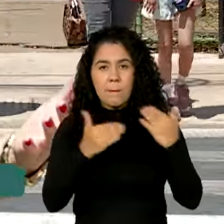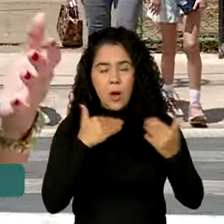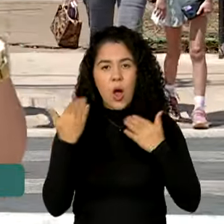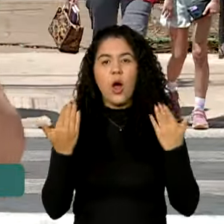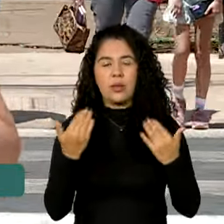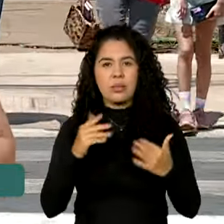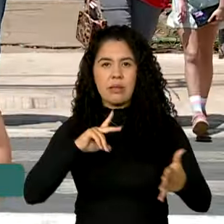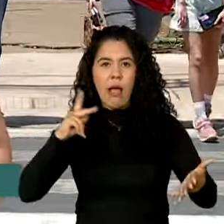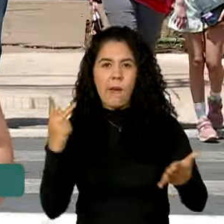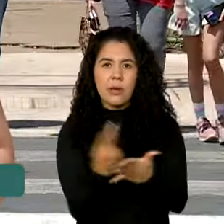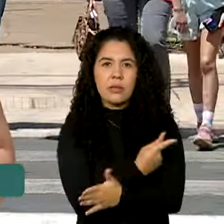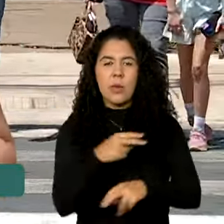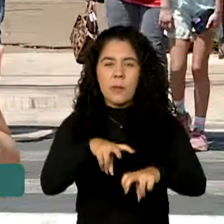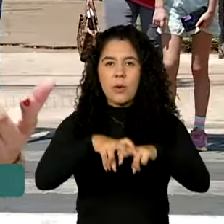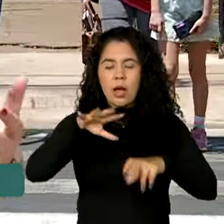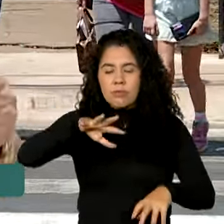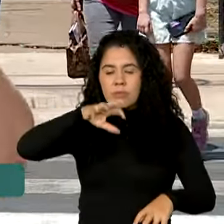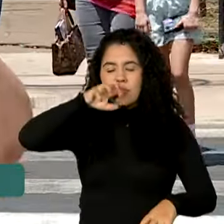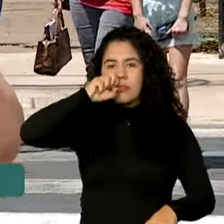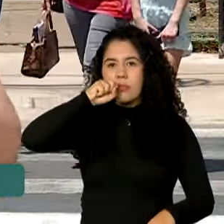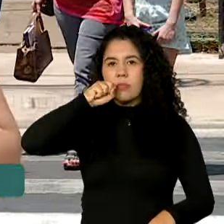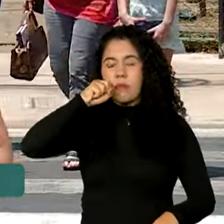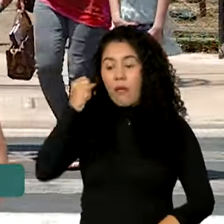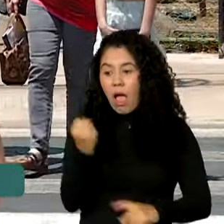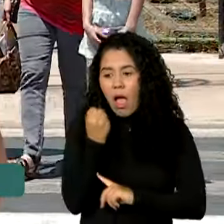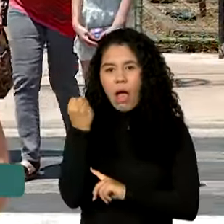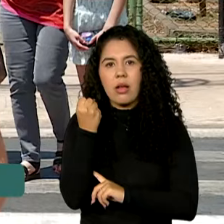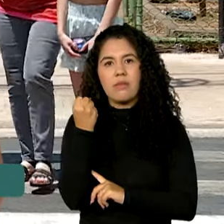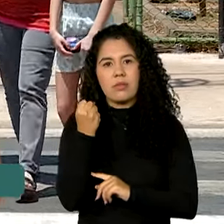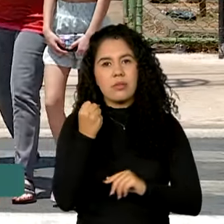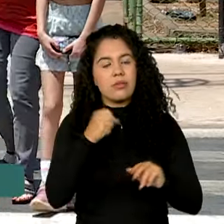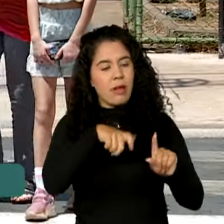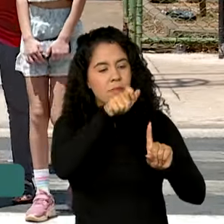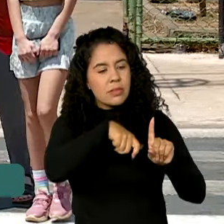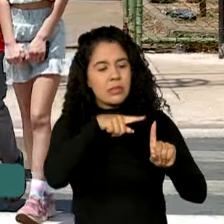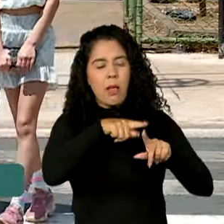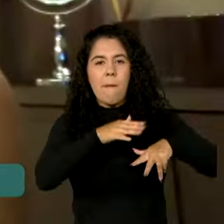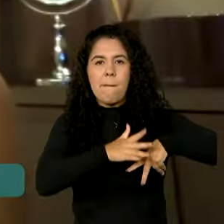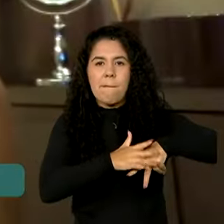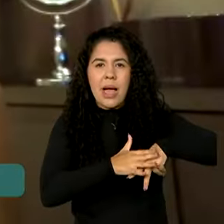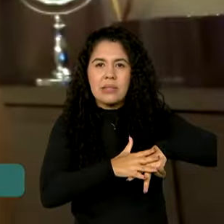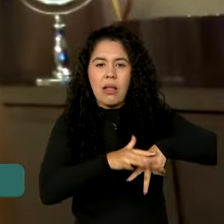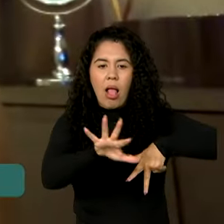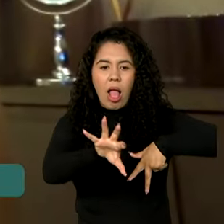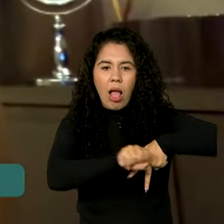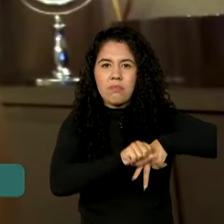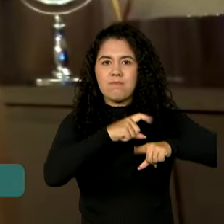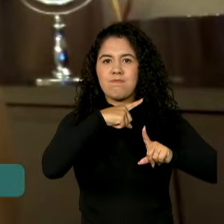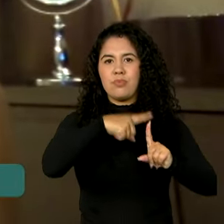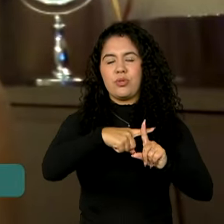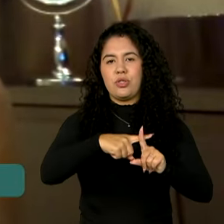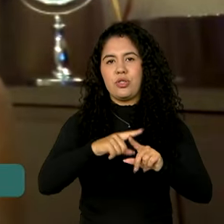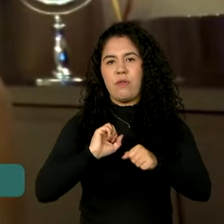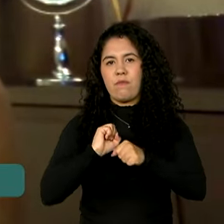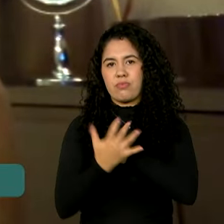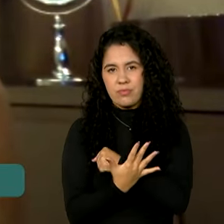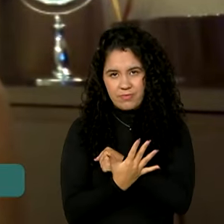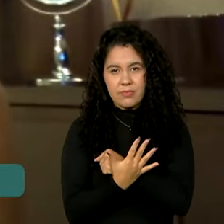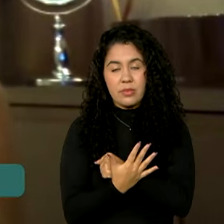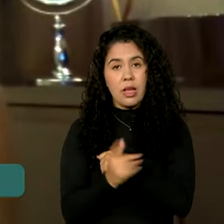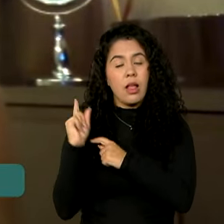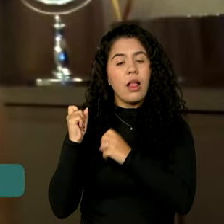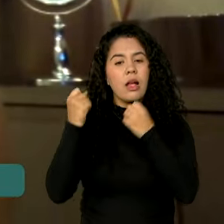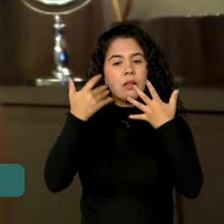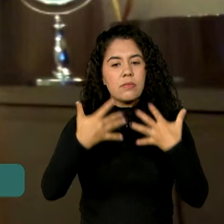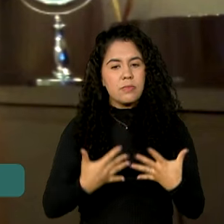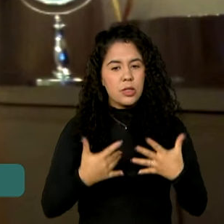respiratória aguda grave, o paciente estava infectado com a Covid-19. Quando a gente fala em vírus, eles têm